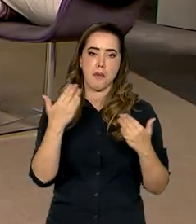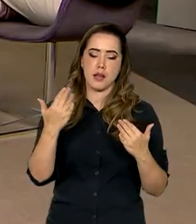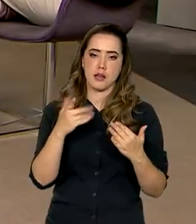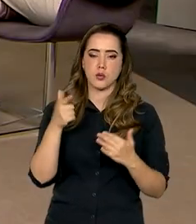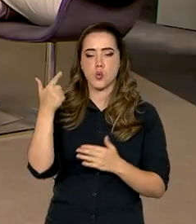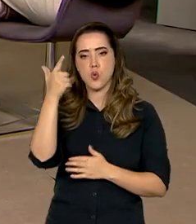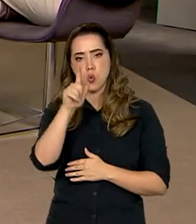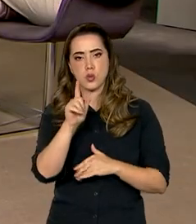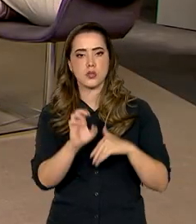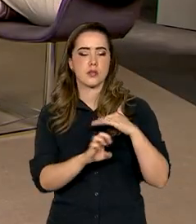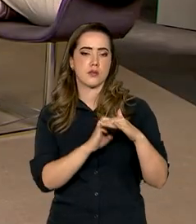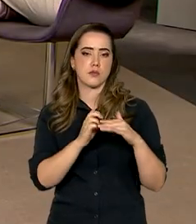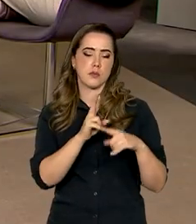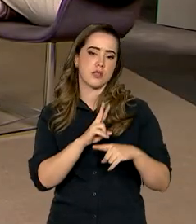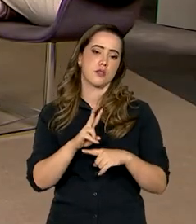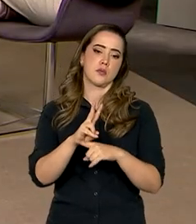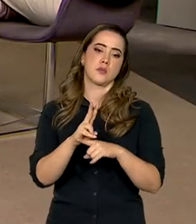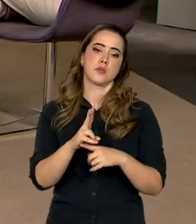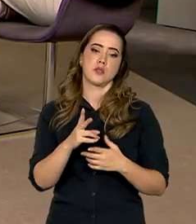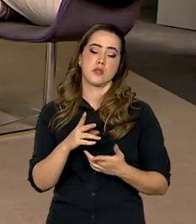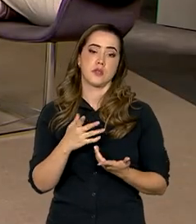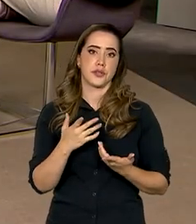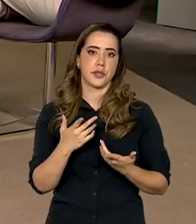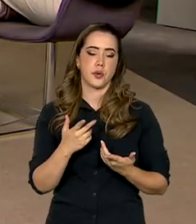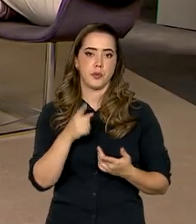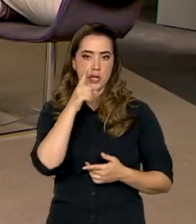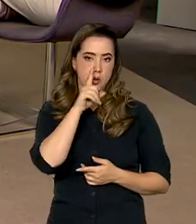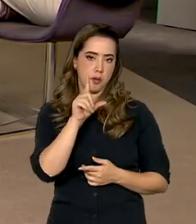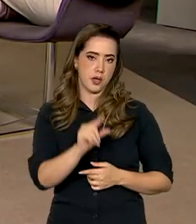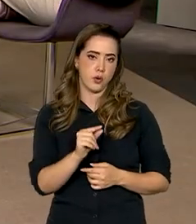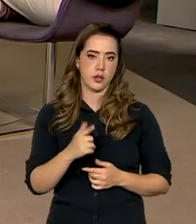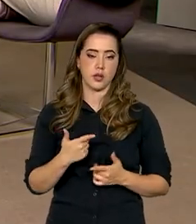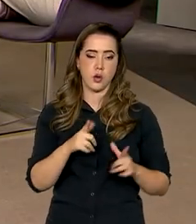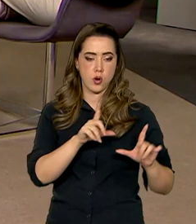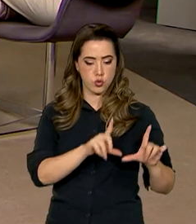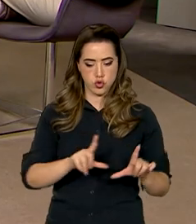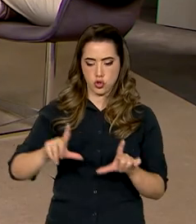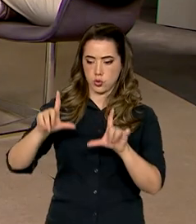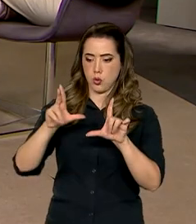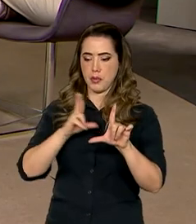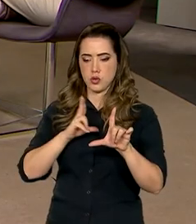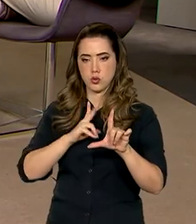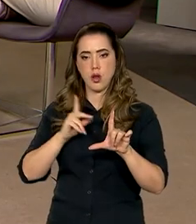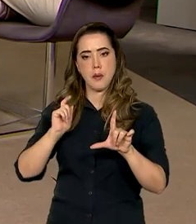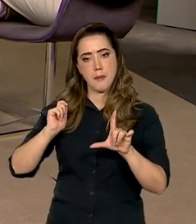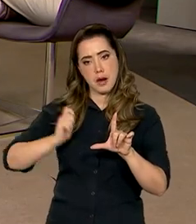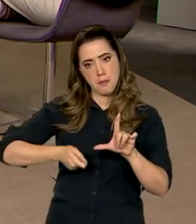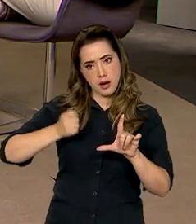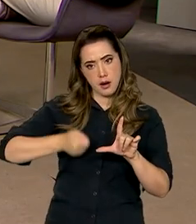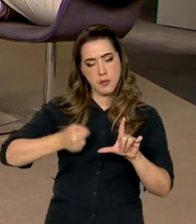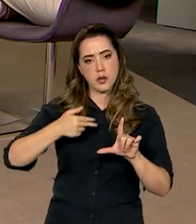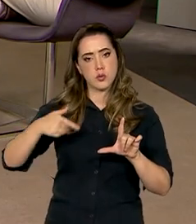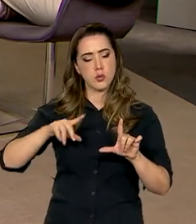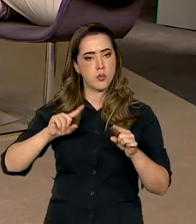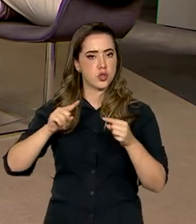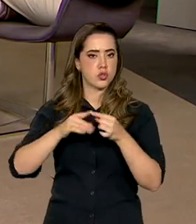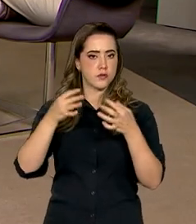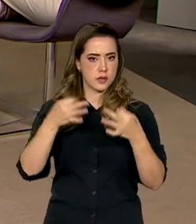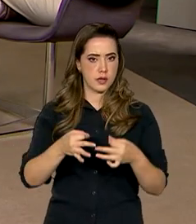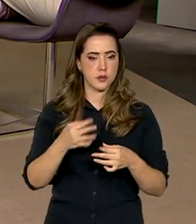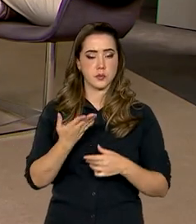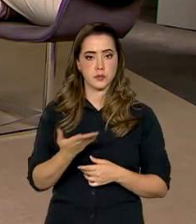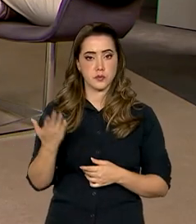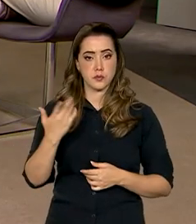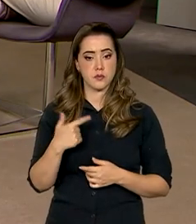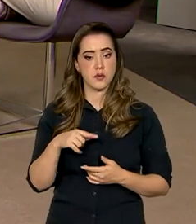mercado financeiro também, porque os spreads são menores. Então, é um título privado que visa financiar especificamente aquilo que se destina. No caso, aí,